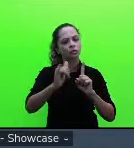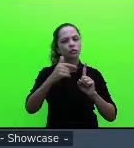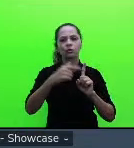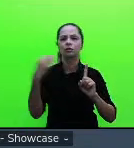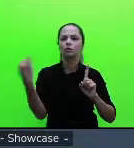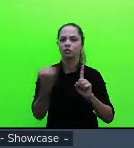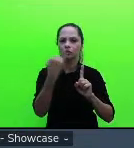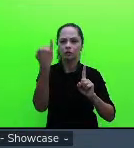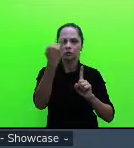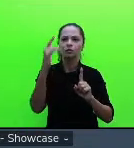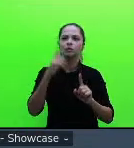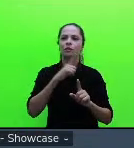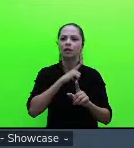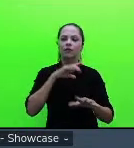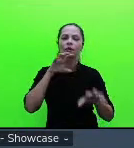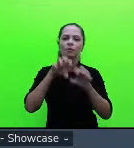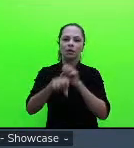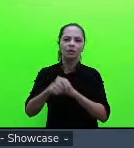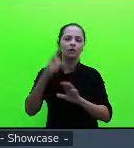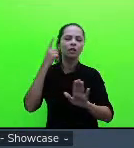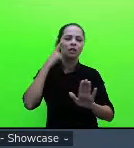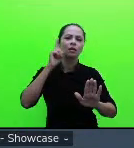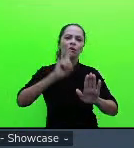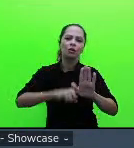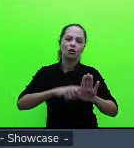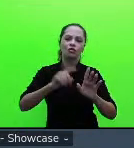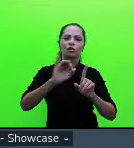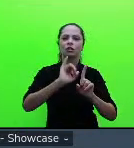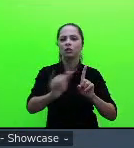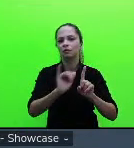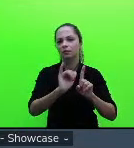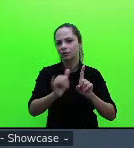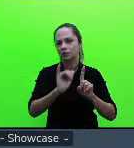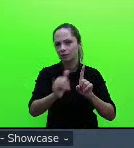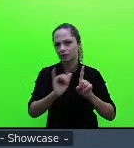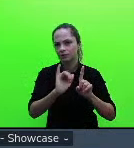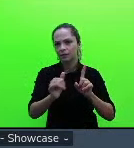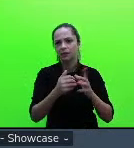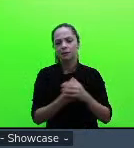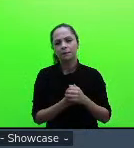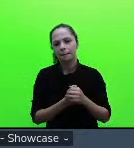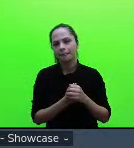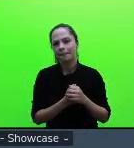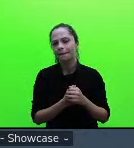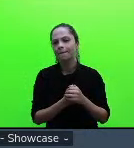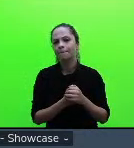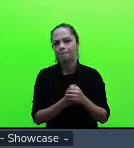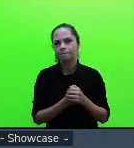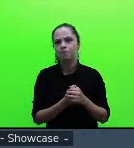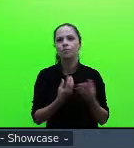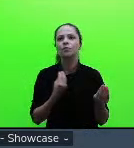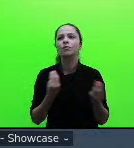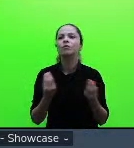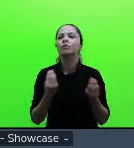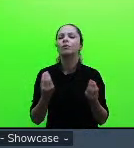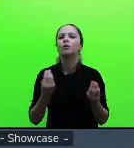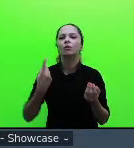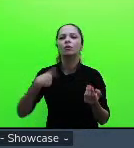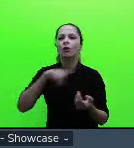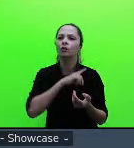ideológicas e discursivas mas eu queria ver até que ponto que você acha que a gente é sujeitado ou não eu queria te escutar com relação a isso